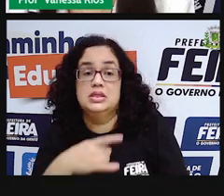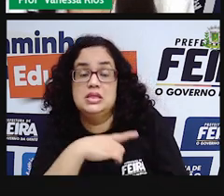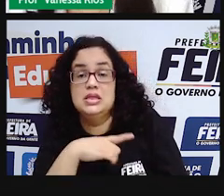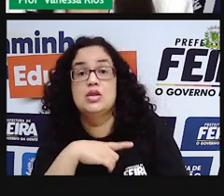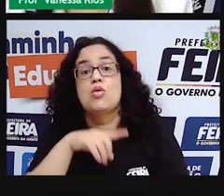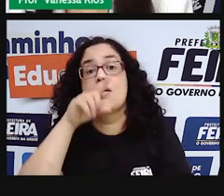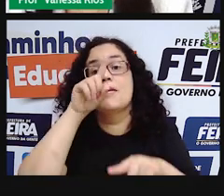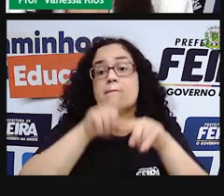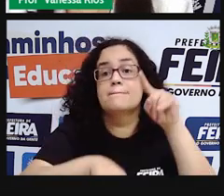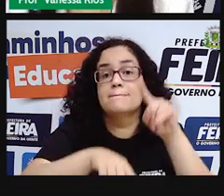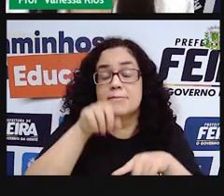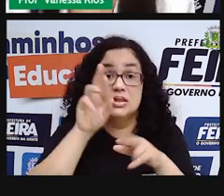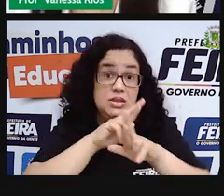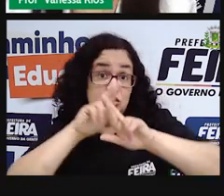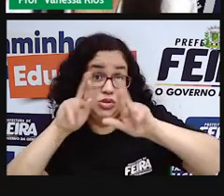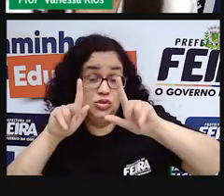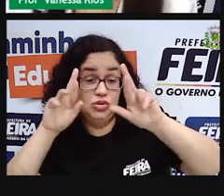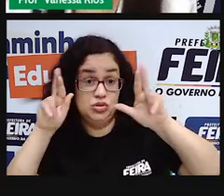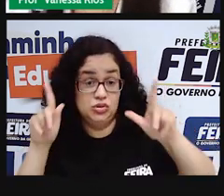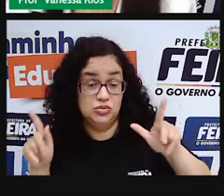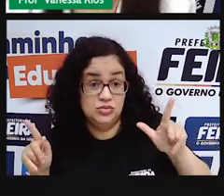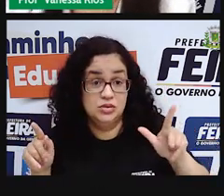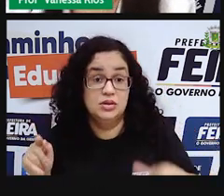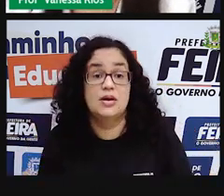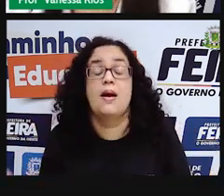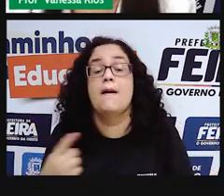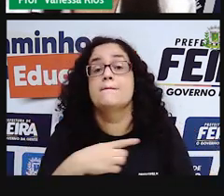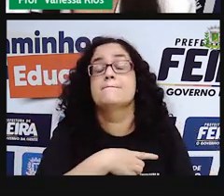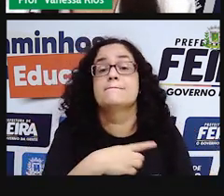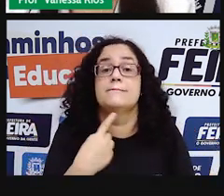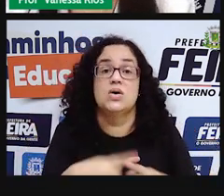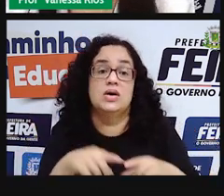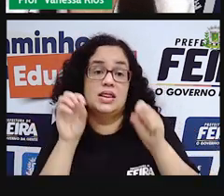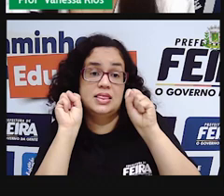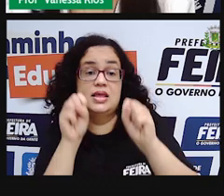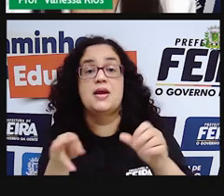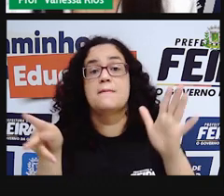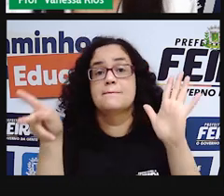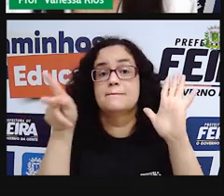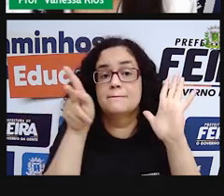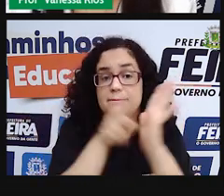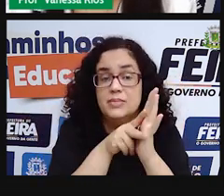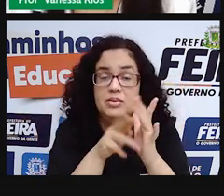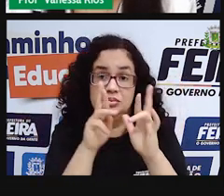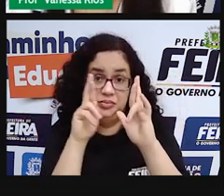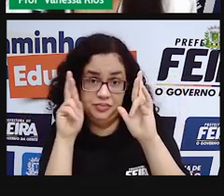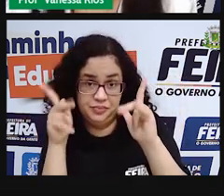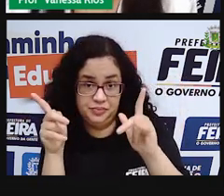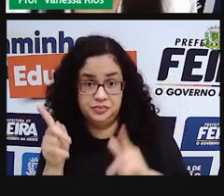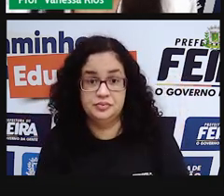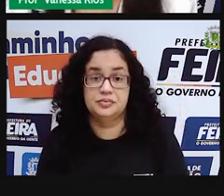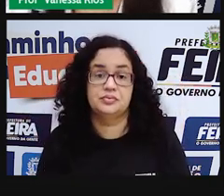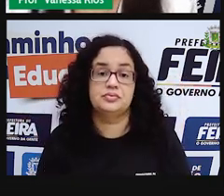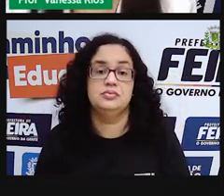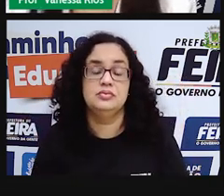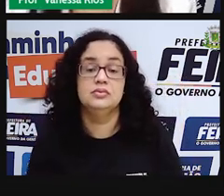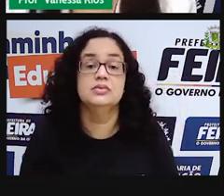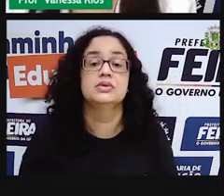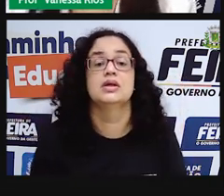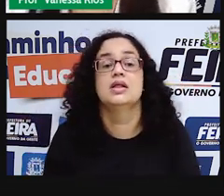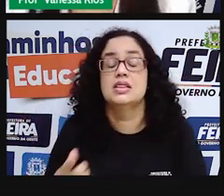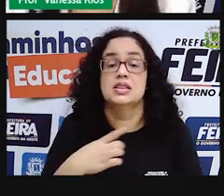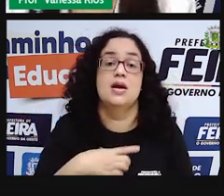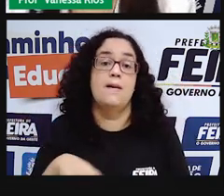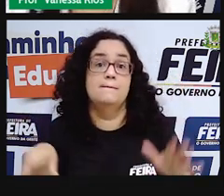materiais são diferentes, justamente porque possuem propriedades diferentes. E aí as